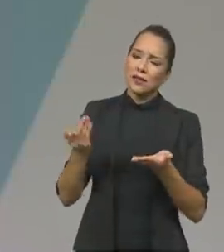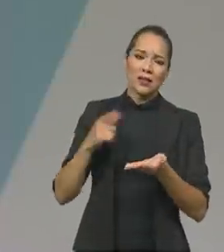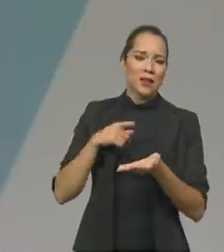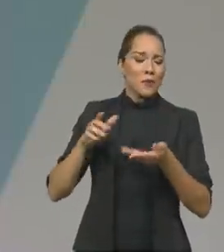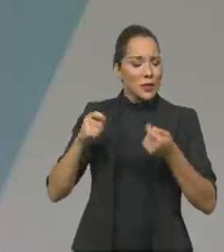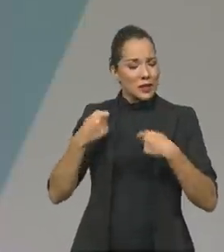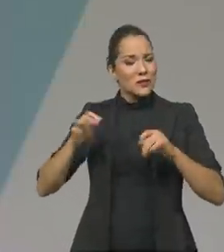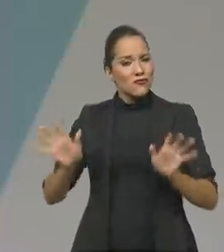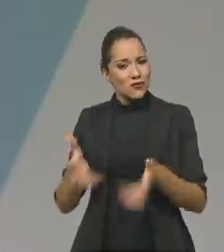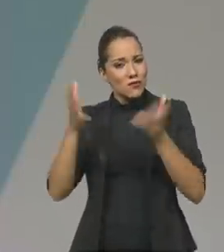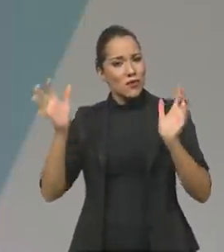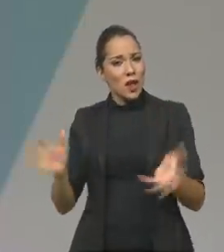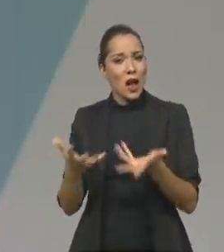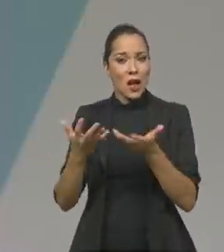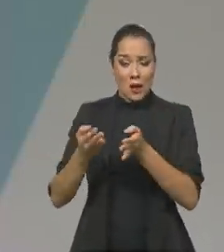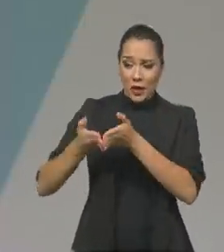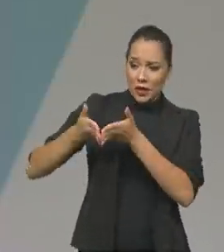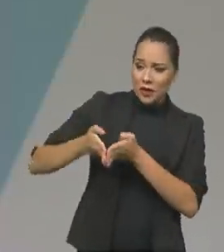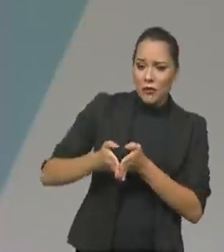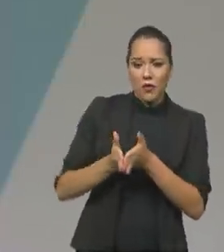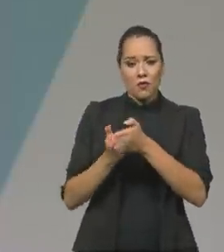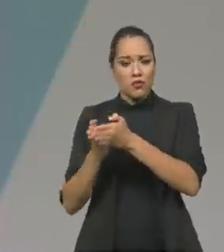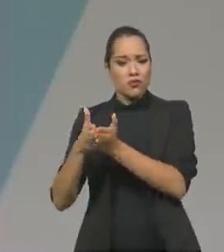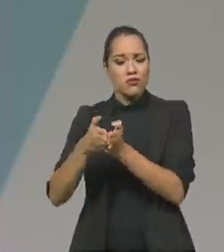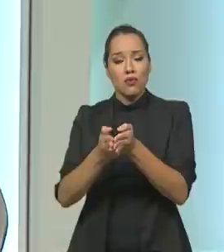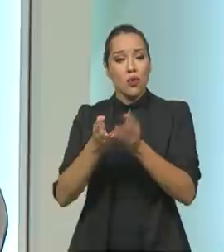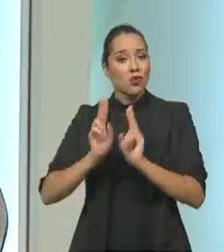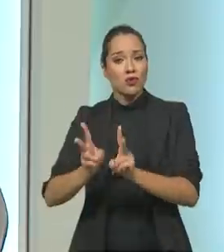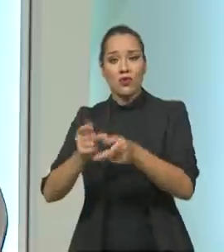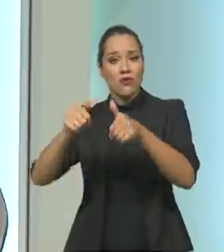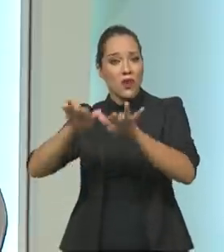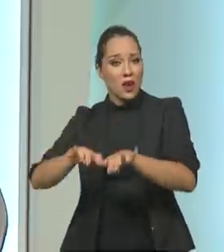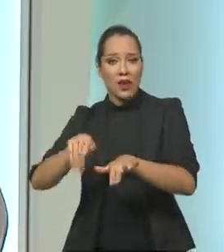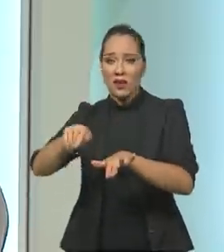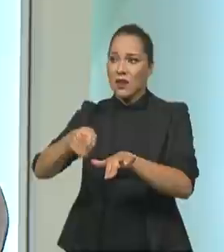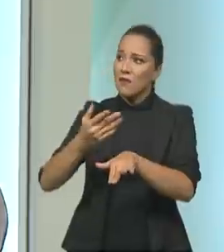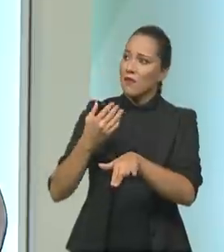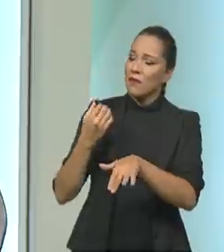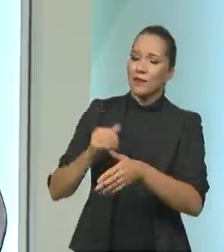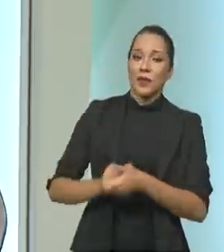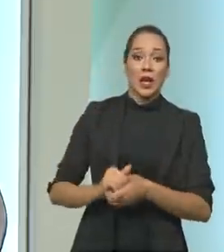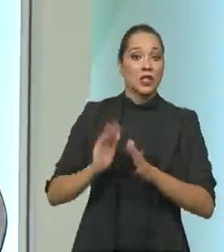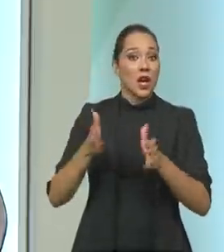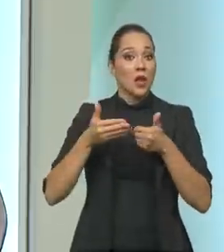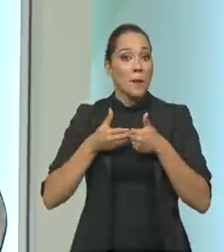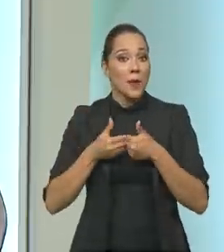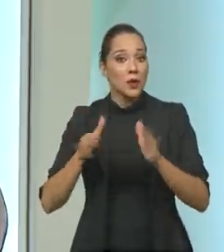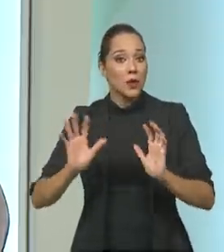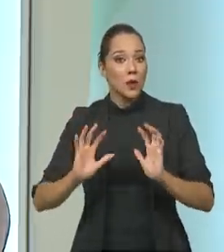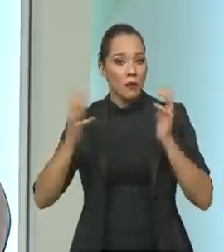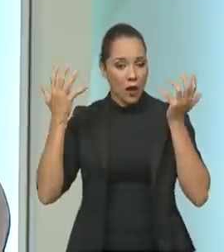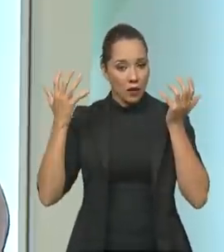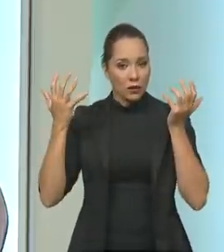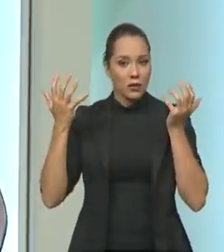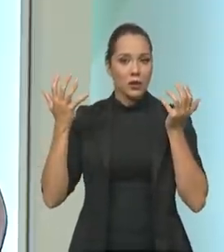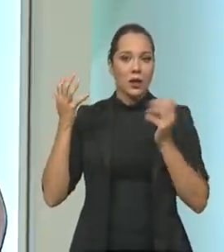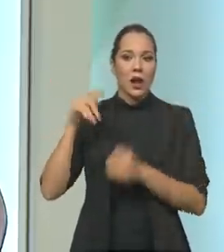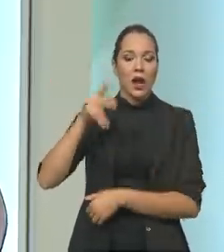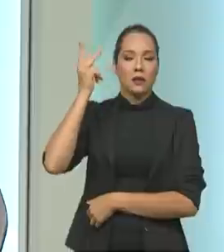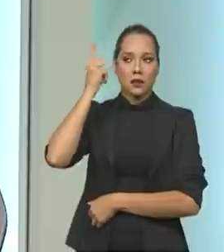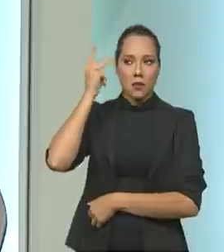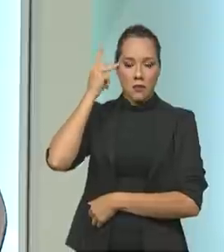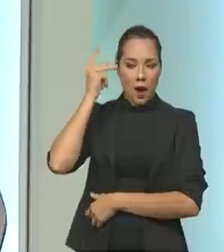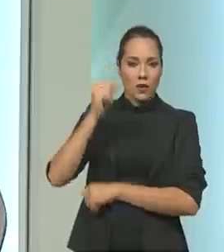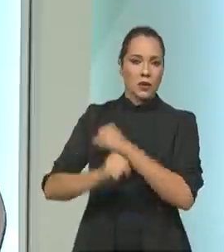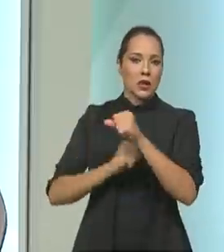estimular para que esses navios, alguns deles, continuem aqui. Agora, já no lançamento da abertura do evento, que foi em São Paulo